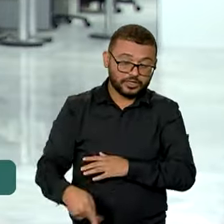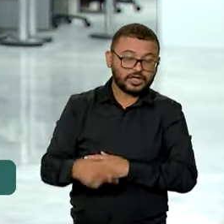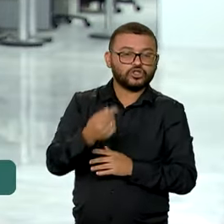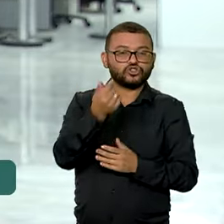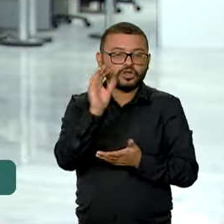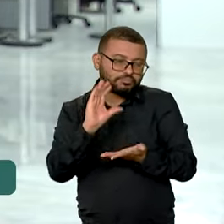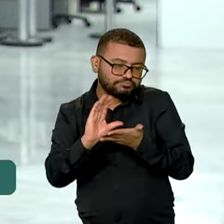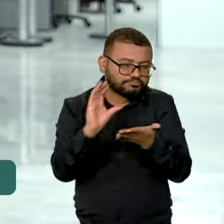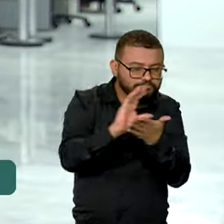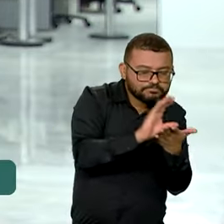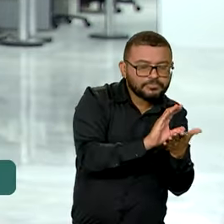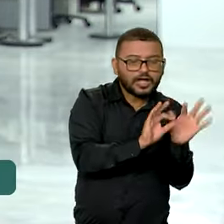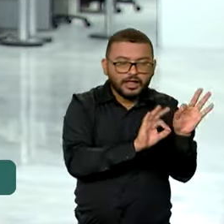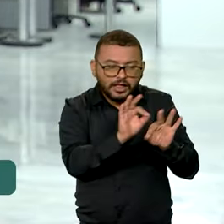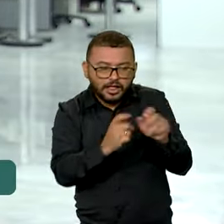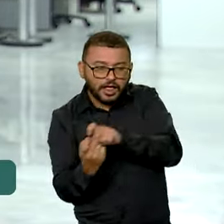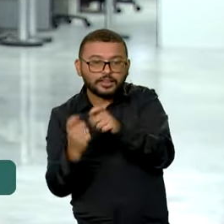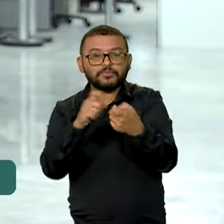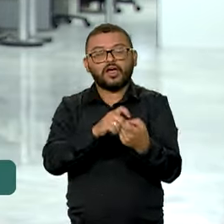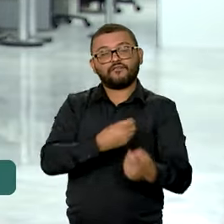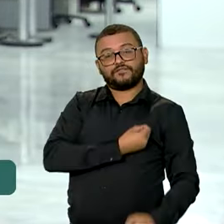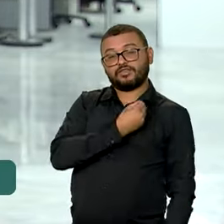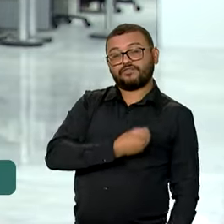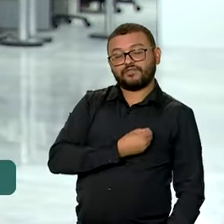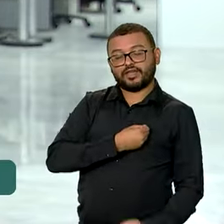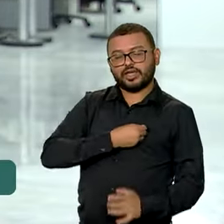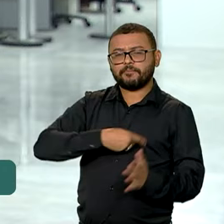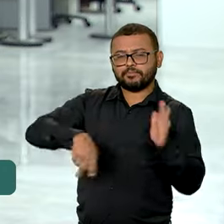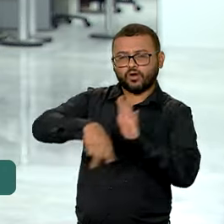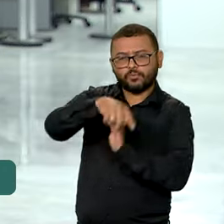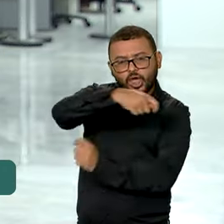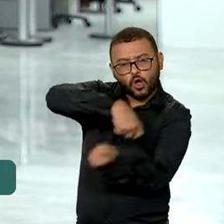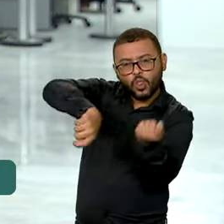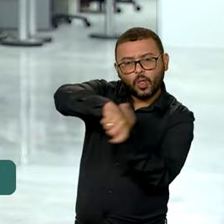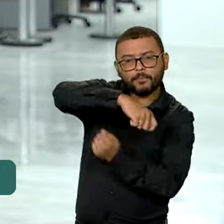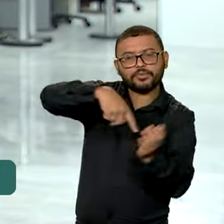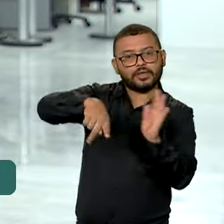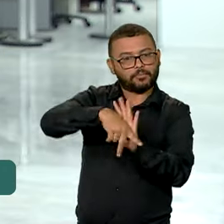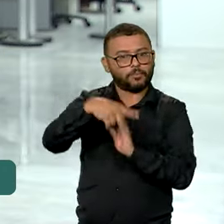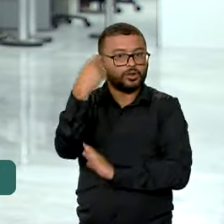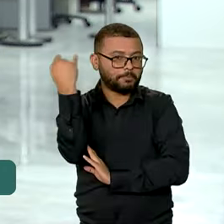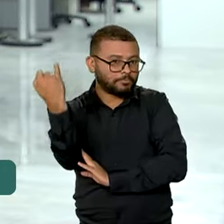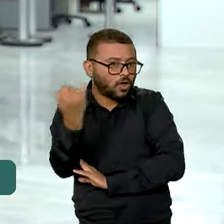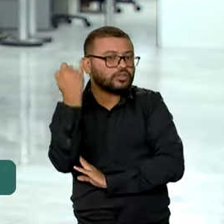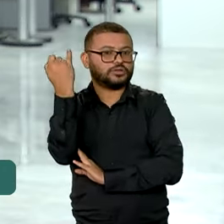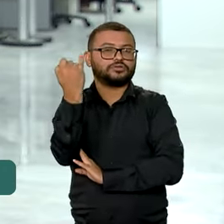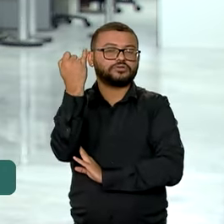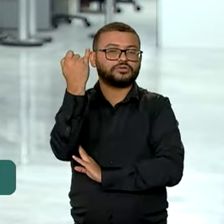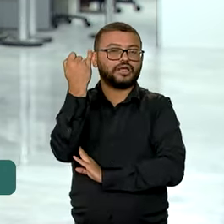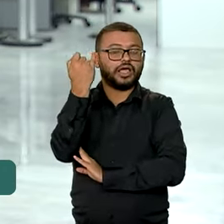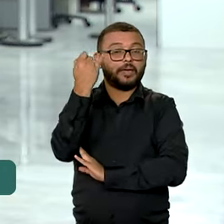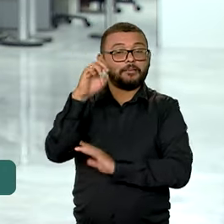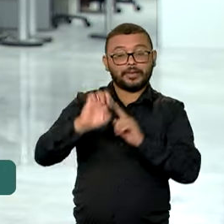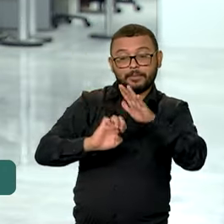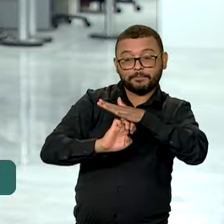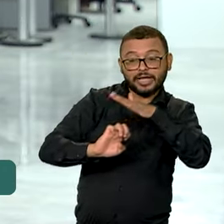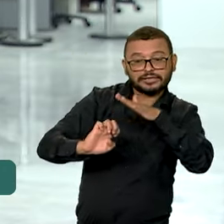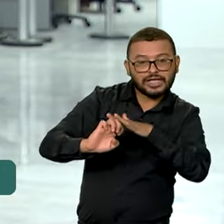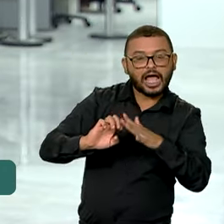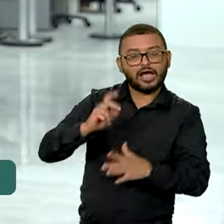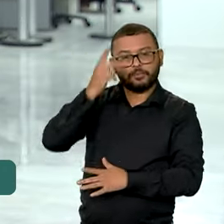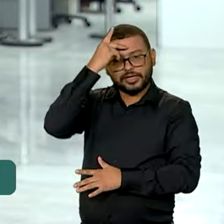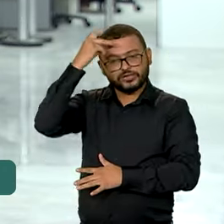recursos busca garantir a sobrevivência de setores econômicos importantes, permitindo que empresários e